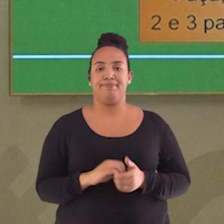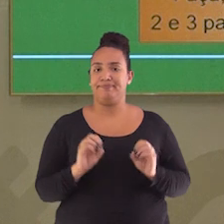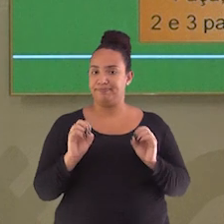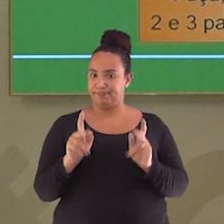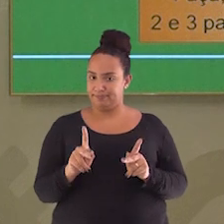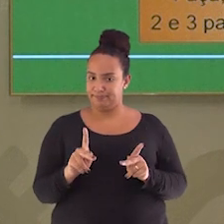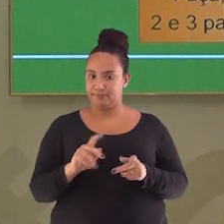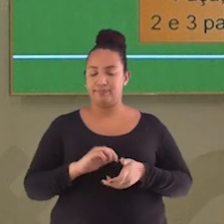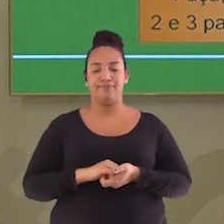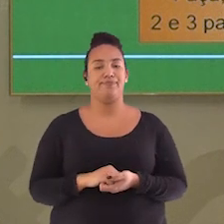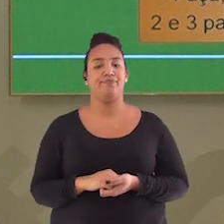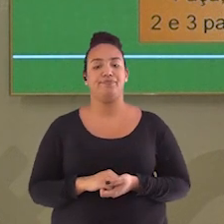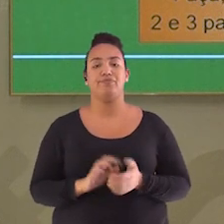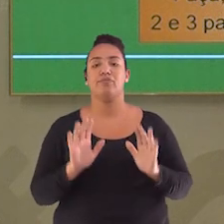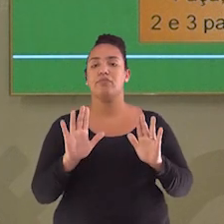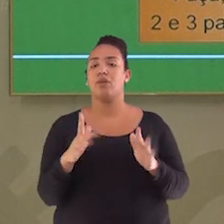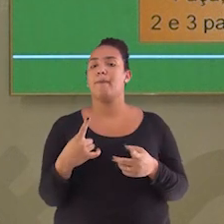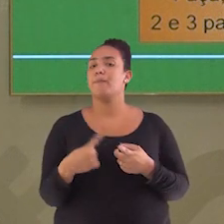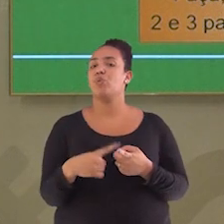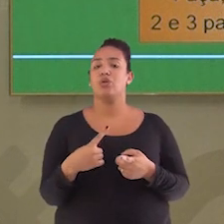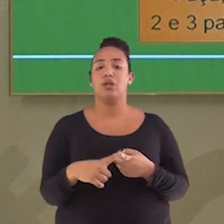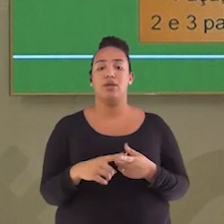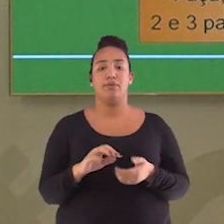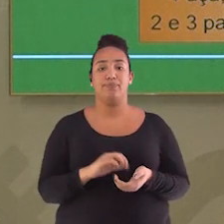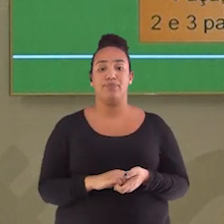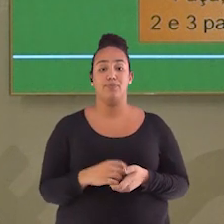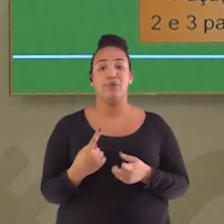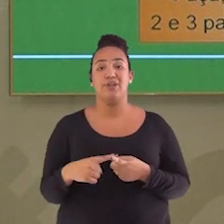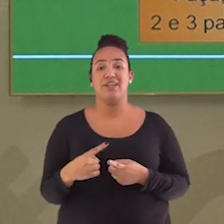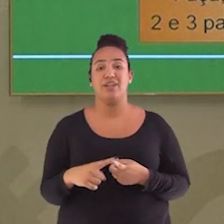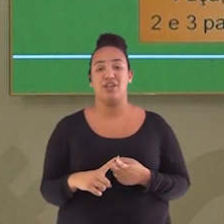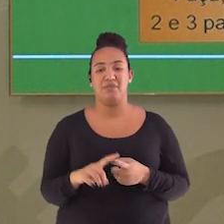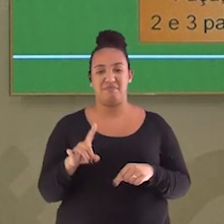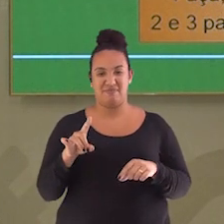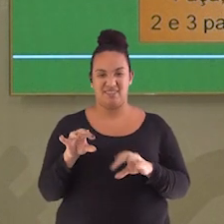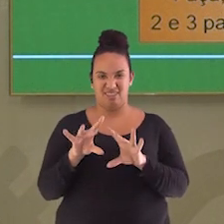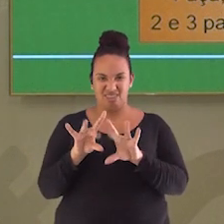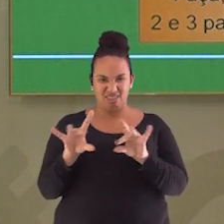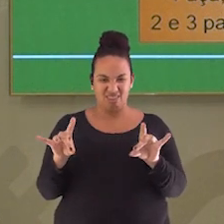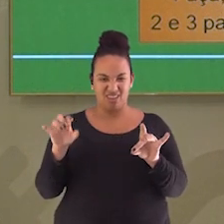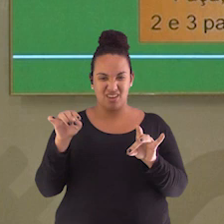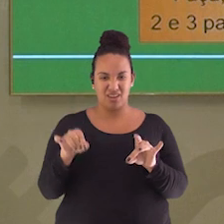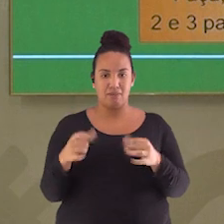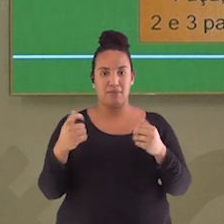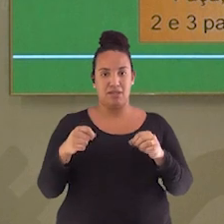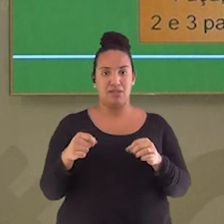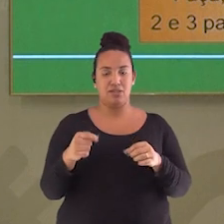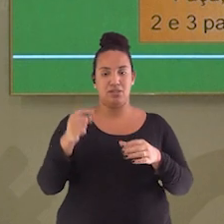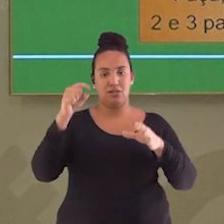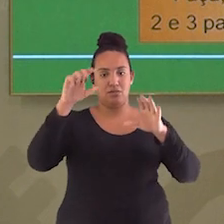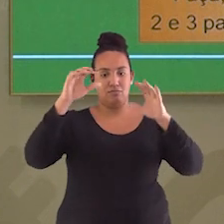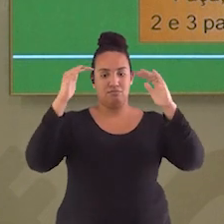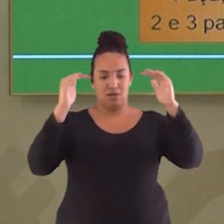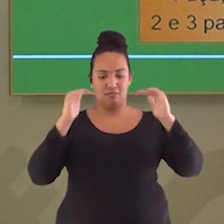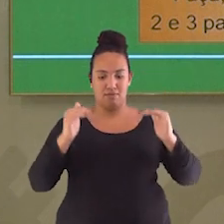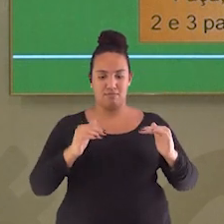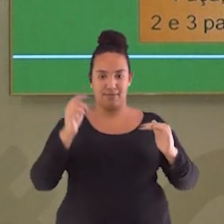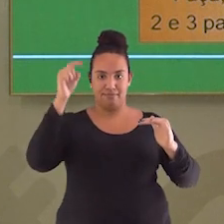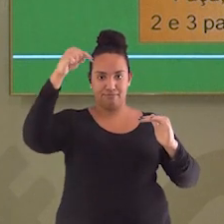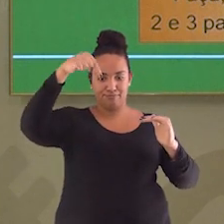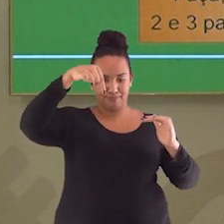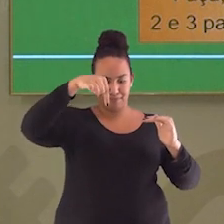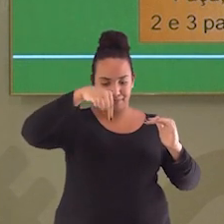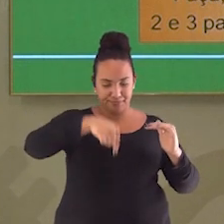tá? E por que isso? Para que o churume, ele escorra de um para outro, né? A transferência de andares tem que vir de cima para baixo, Então,